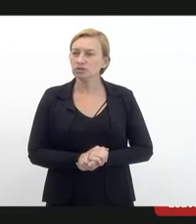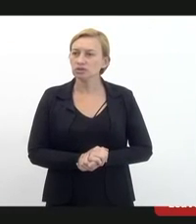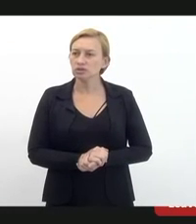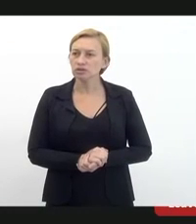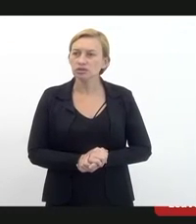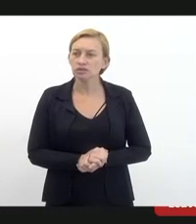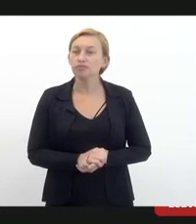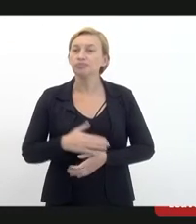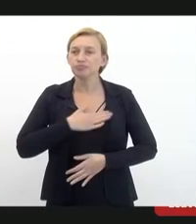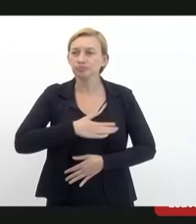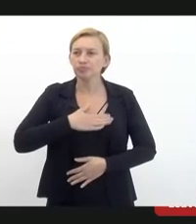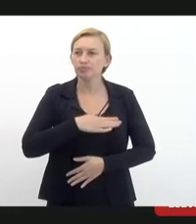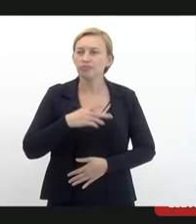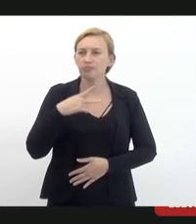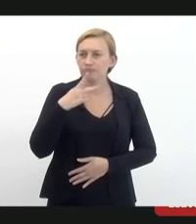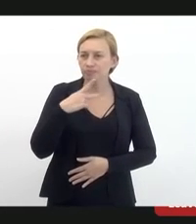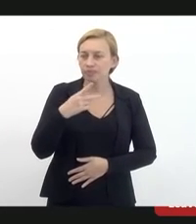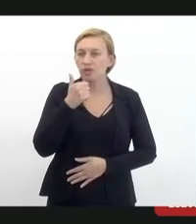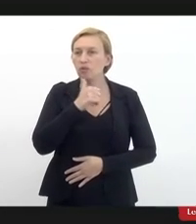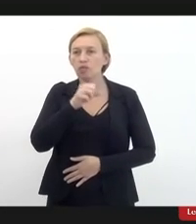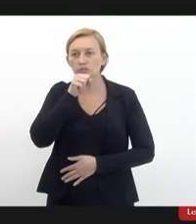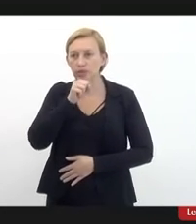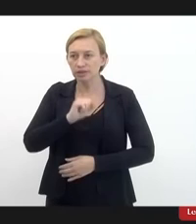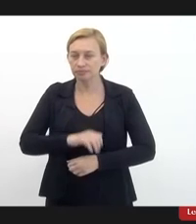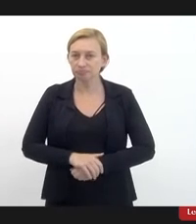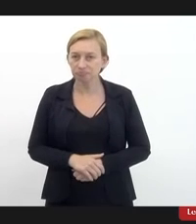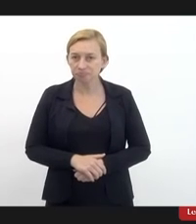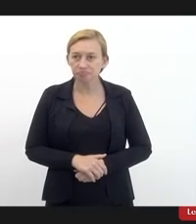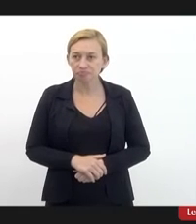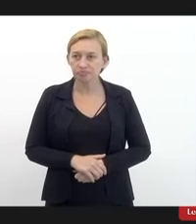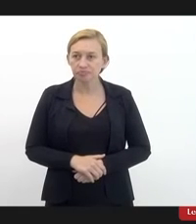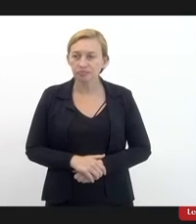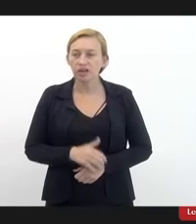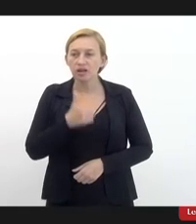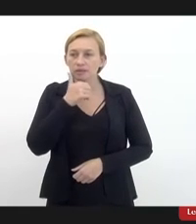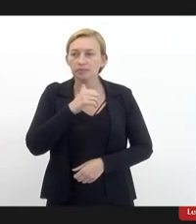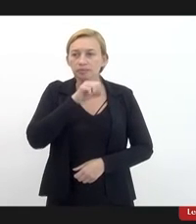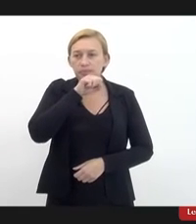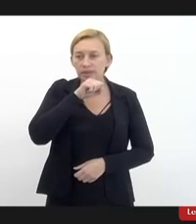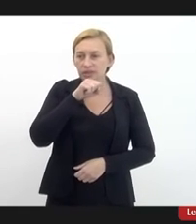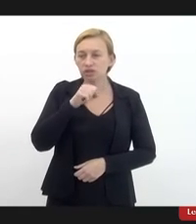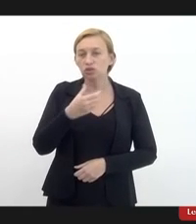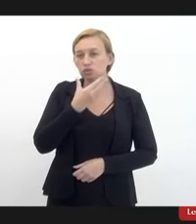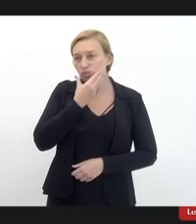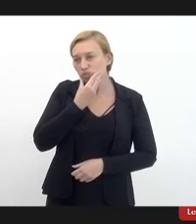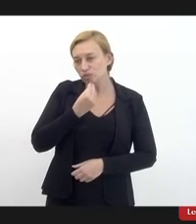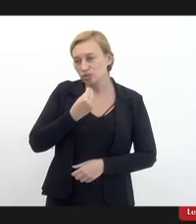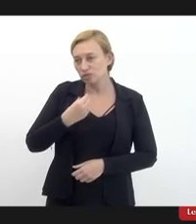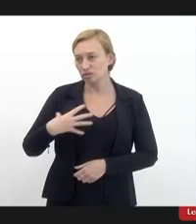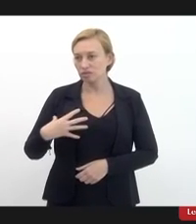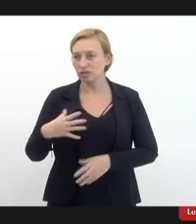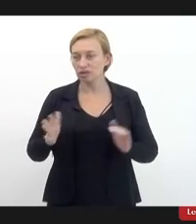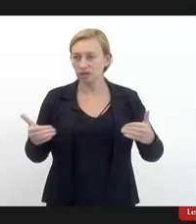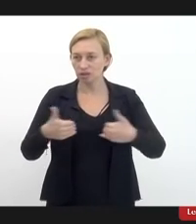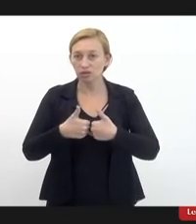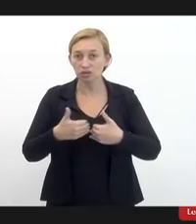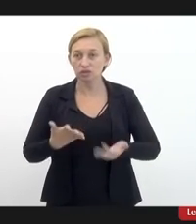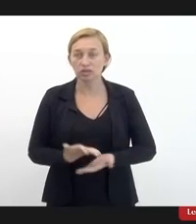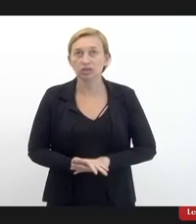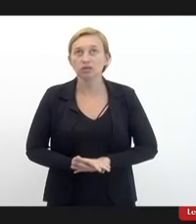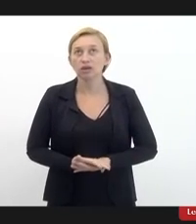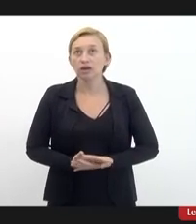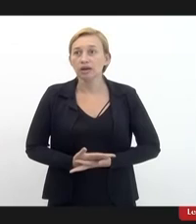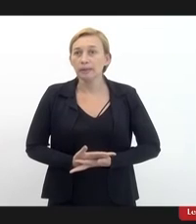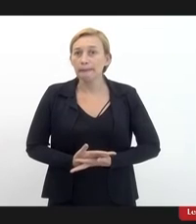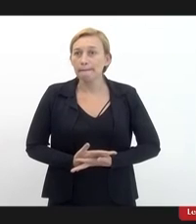gostaria de falar como mãe assim mãe de um rapaz com autismo gente isso